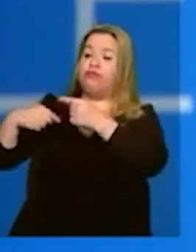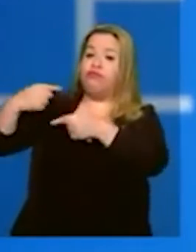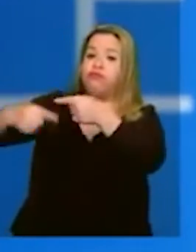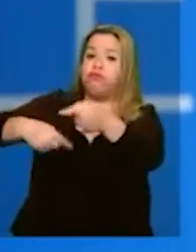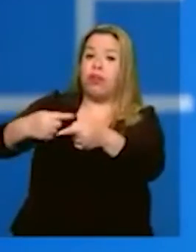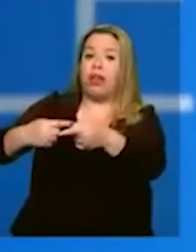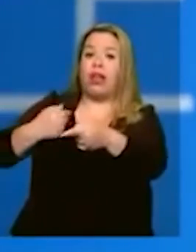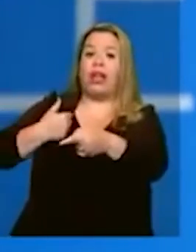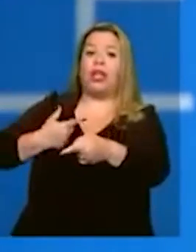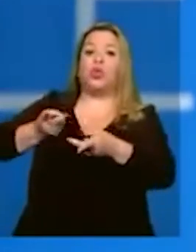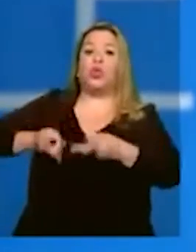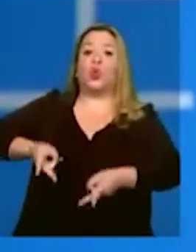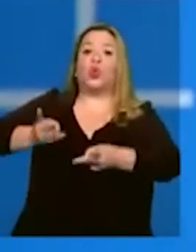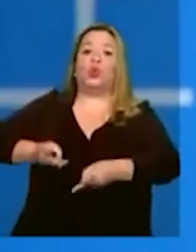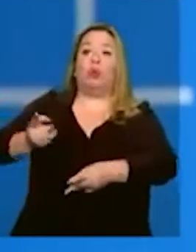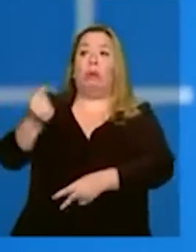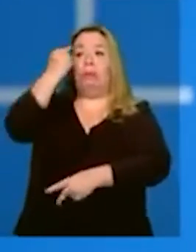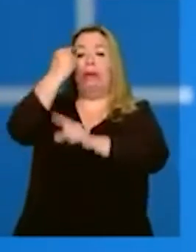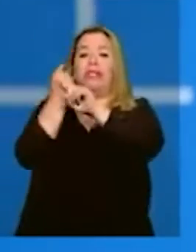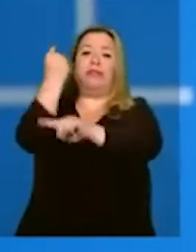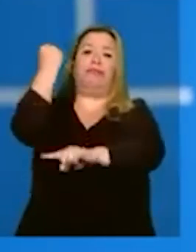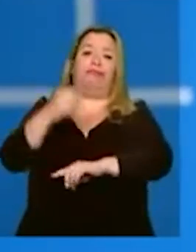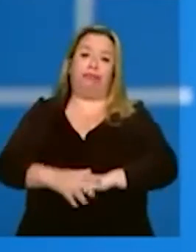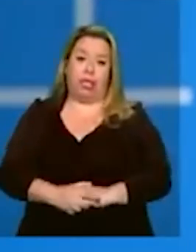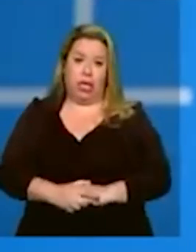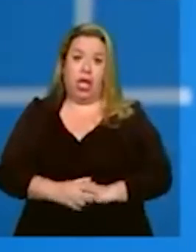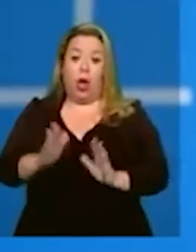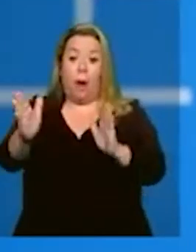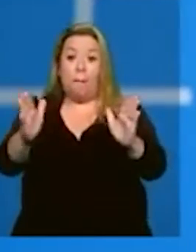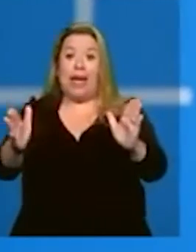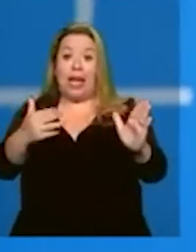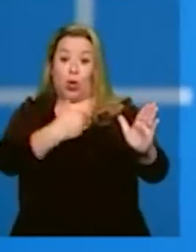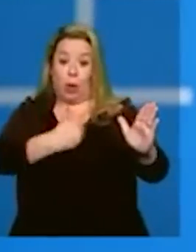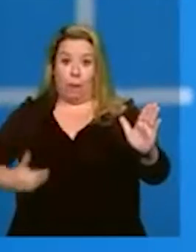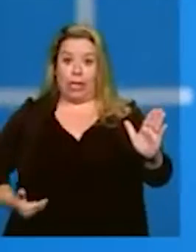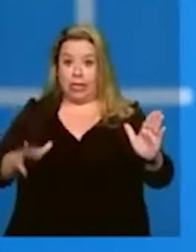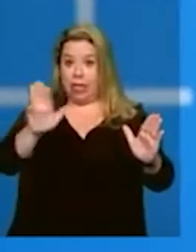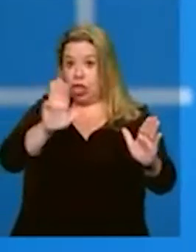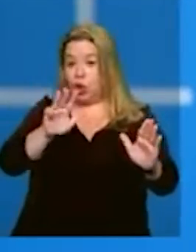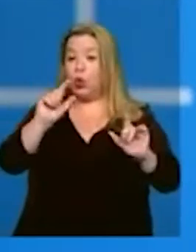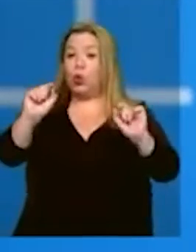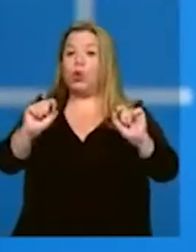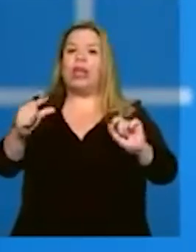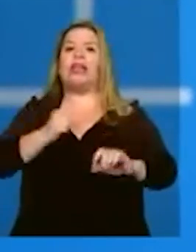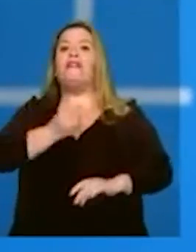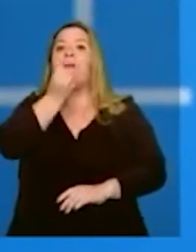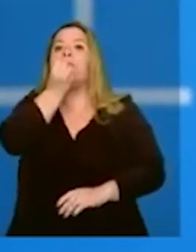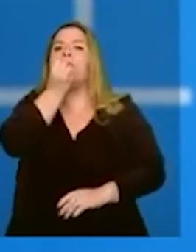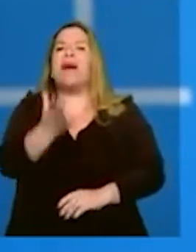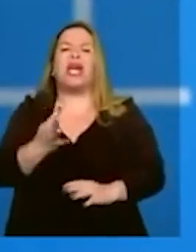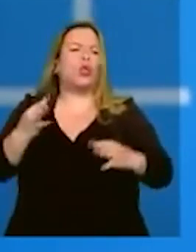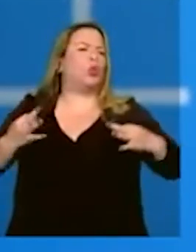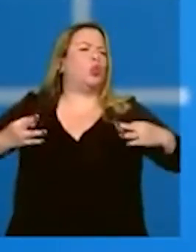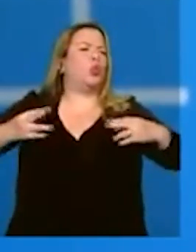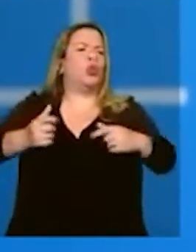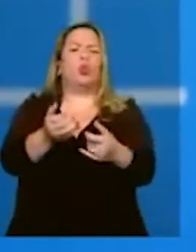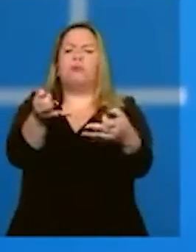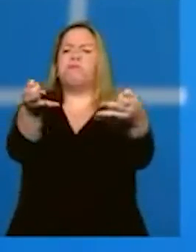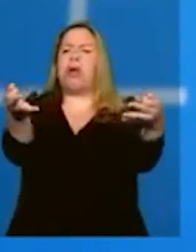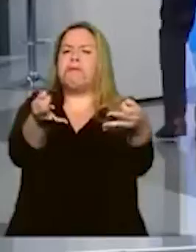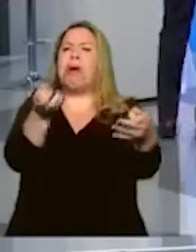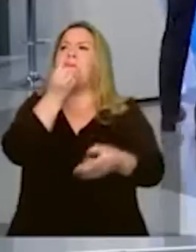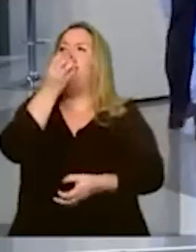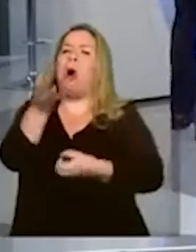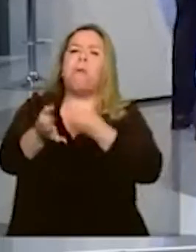trás, ficou ultrapassada. Na época que ele foi presidente, com o vento soprando a favor, com todo o vento soprando a favor,